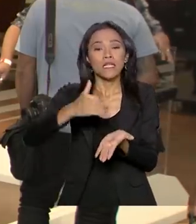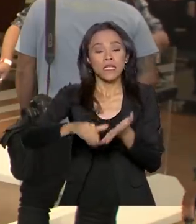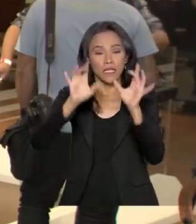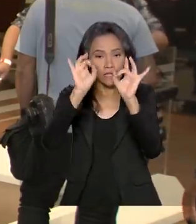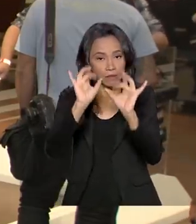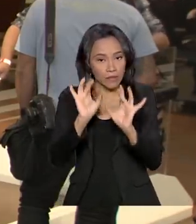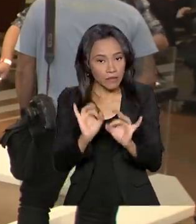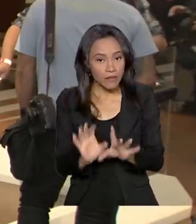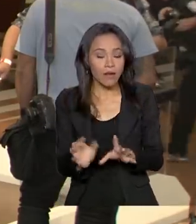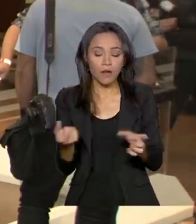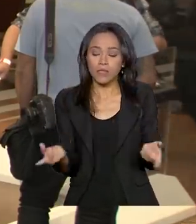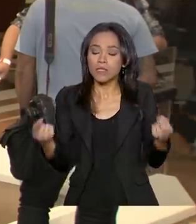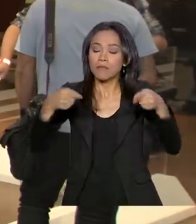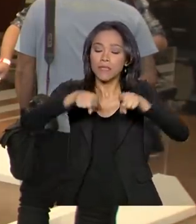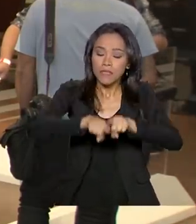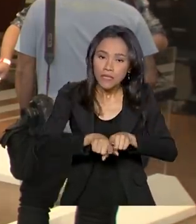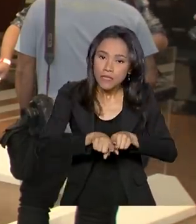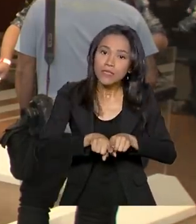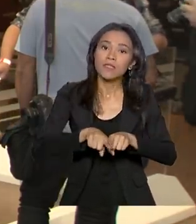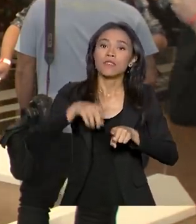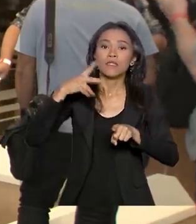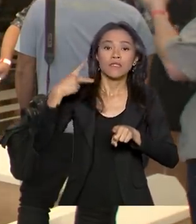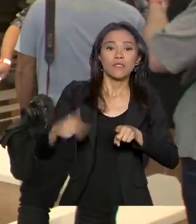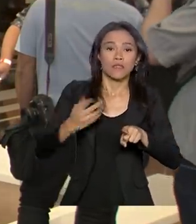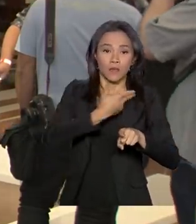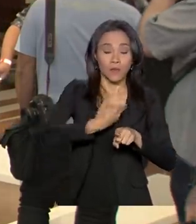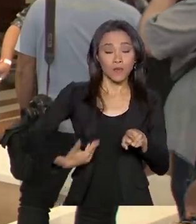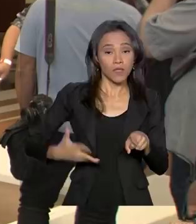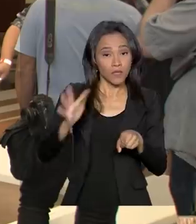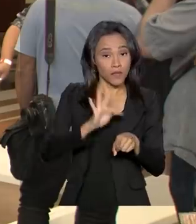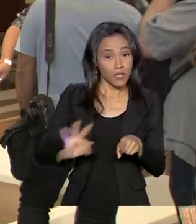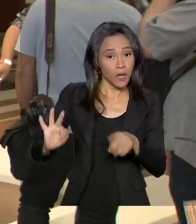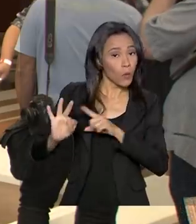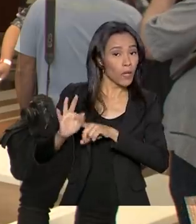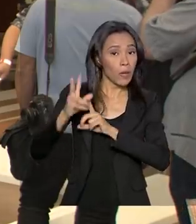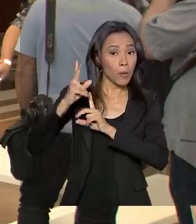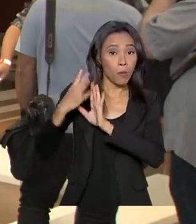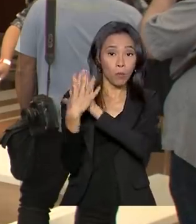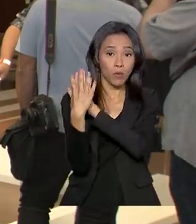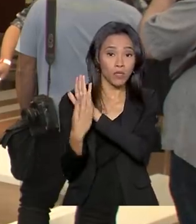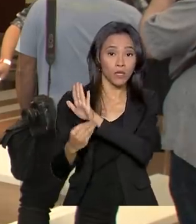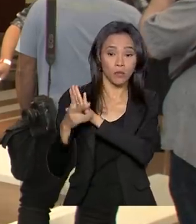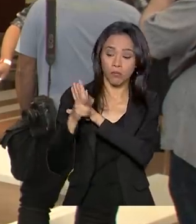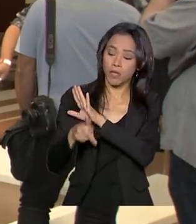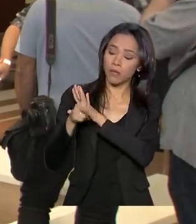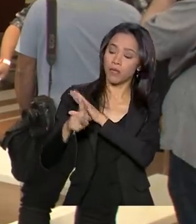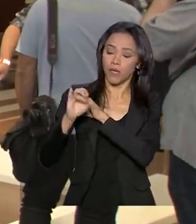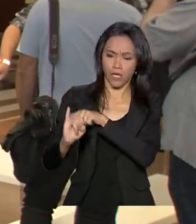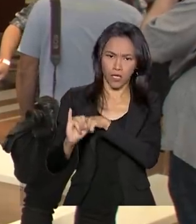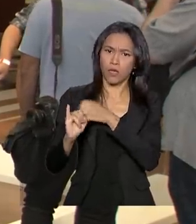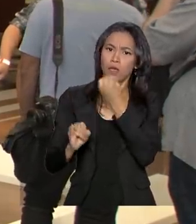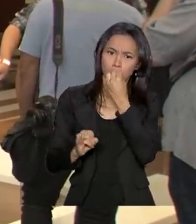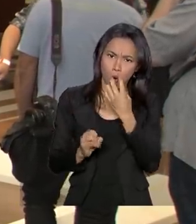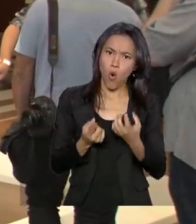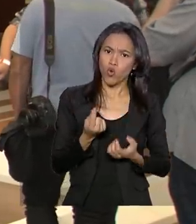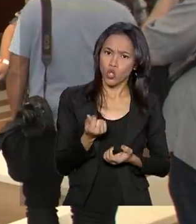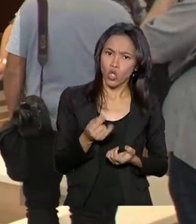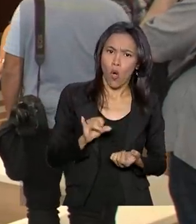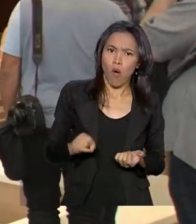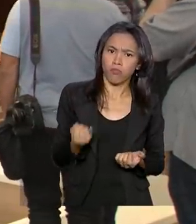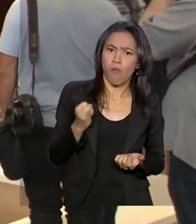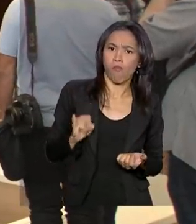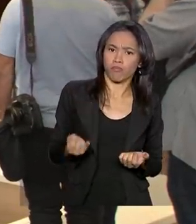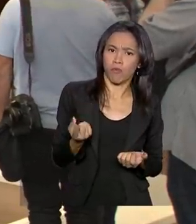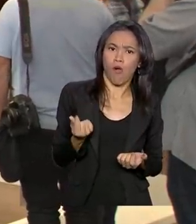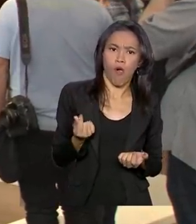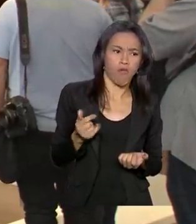Programa de Parcerias e Investimentos do governo federal, o PPI, o negócio é sim bastante lucrativo, tem o faturamento